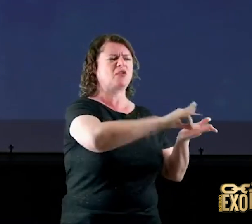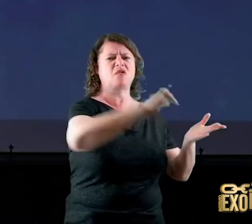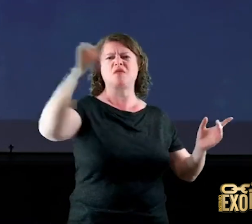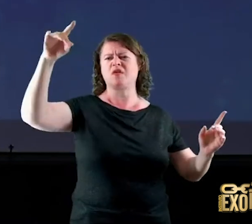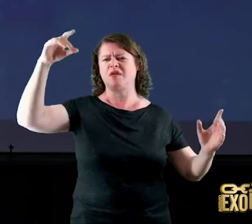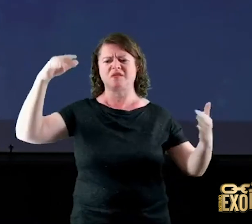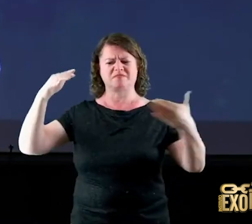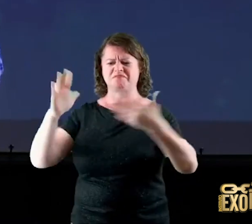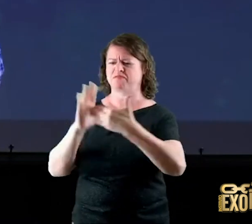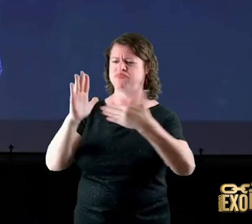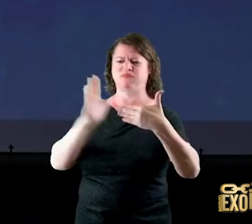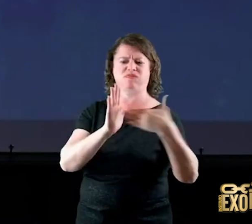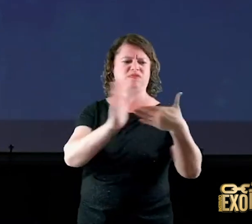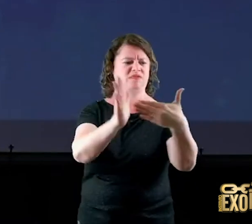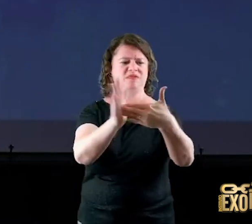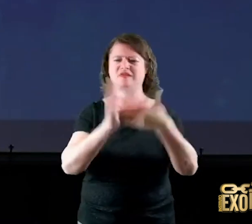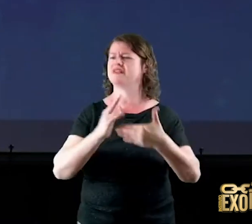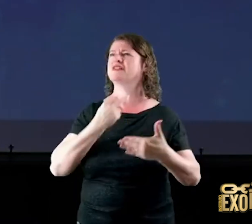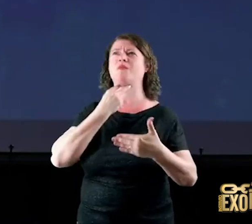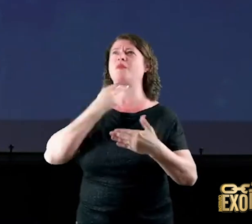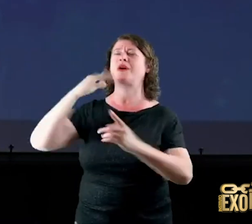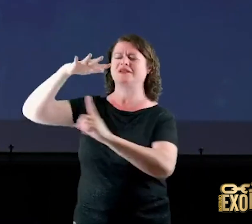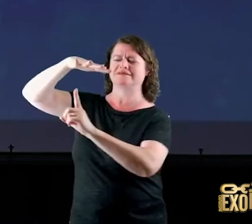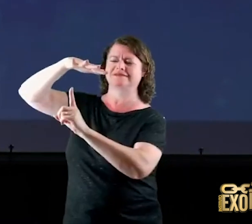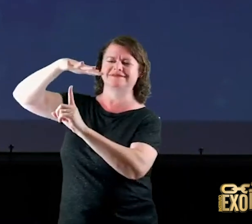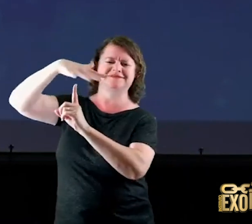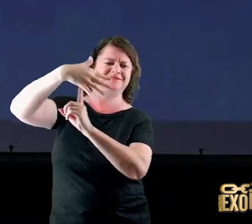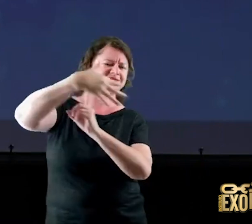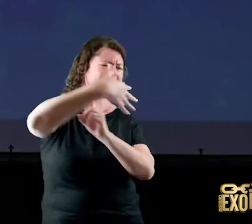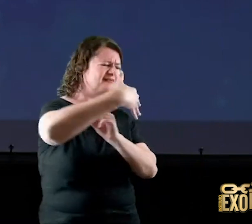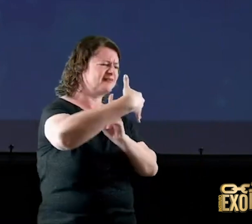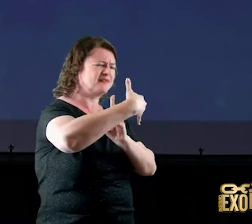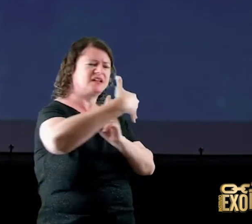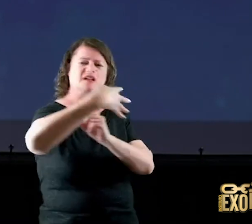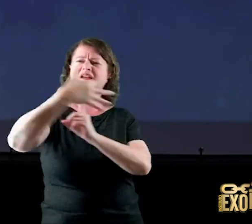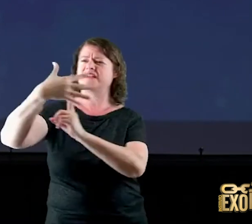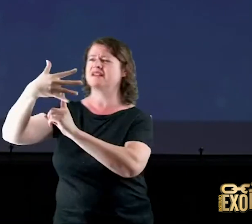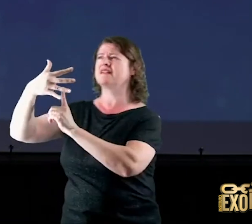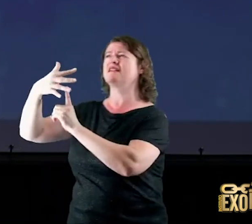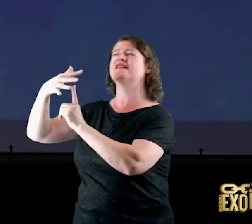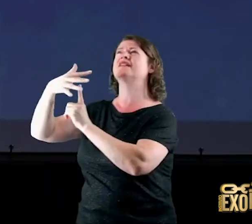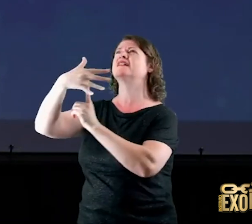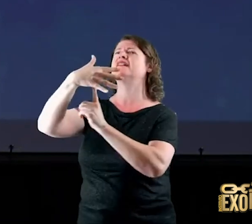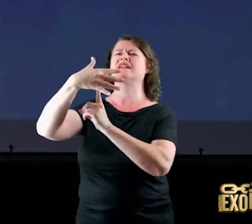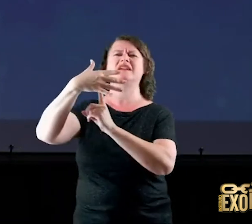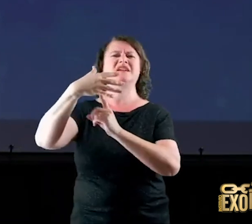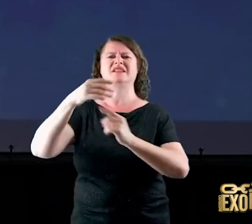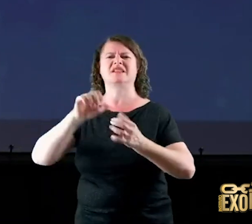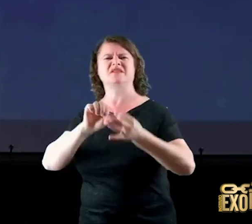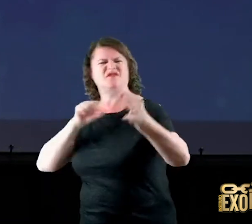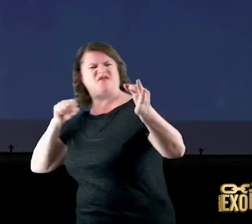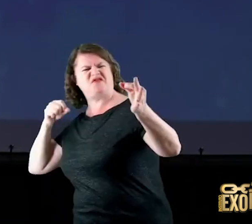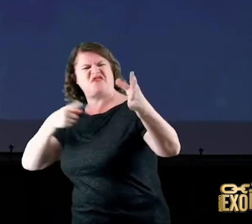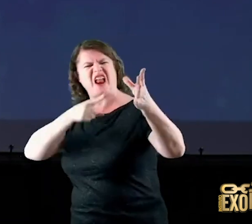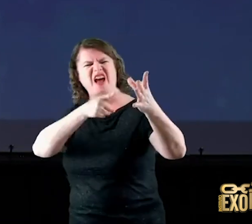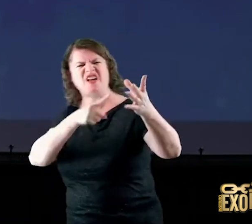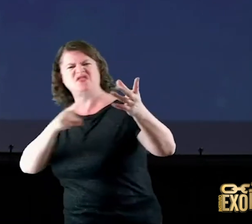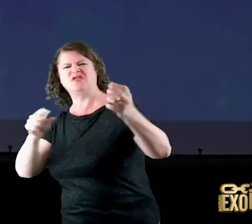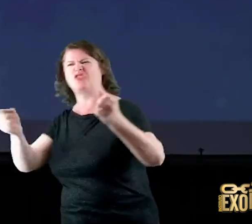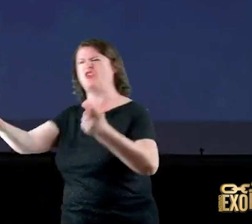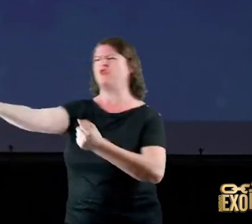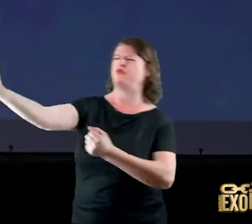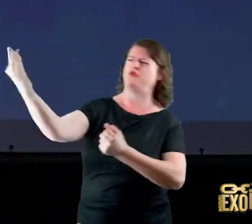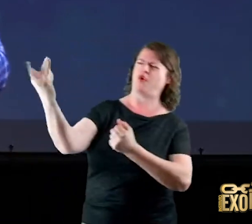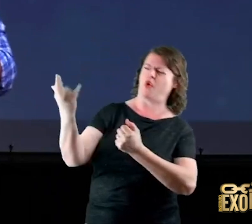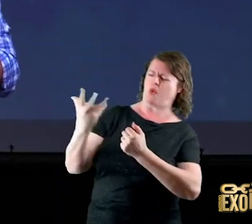com seus tiros com seus tiros de fogo contra nós não podem nos atingir o